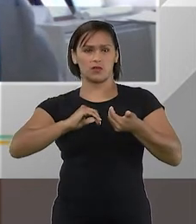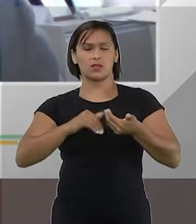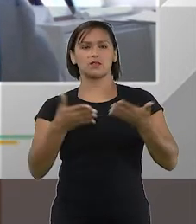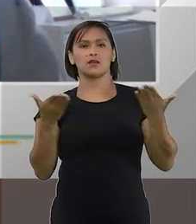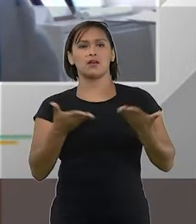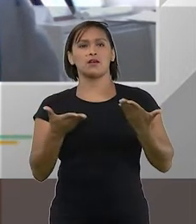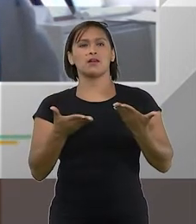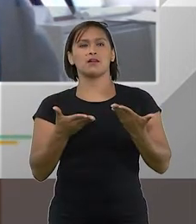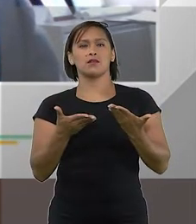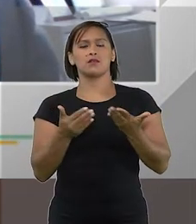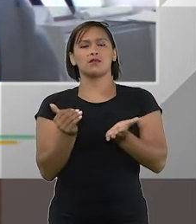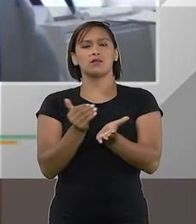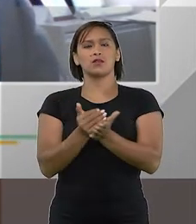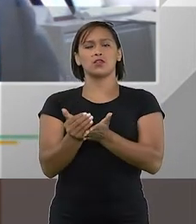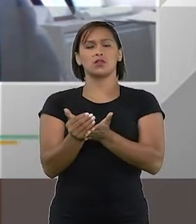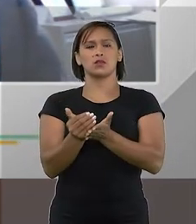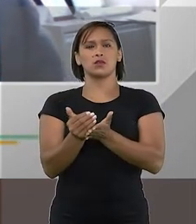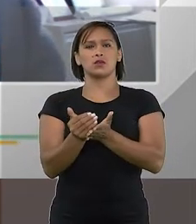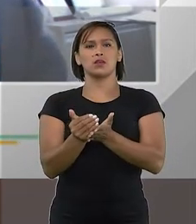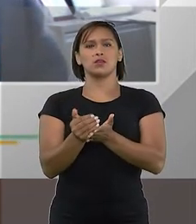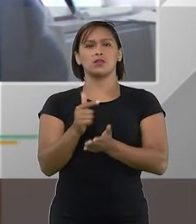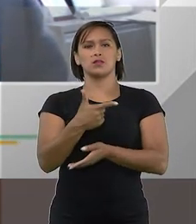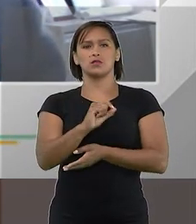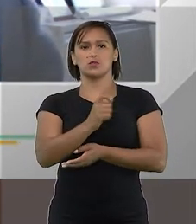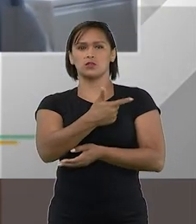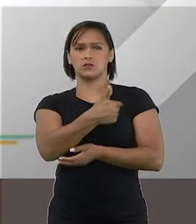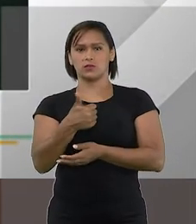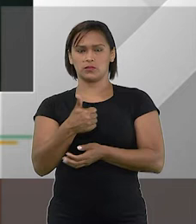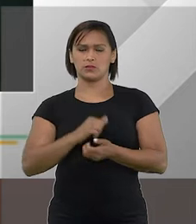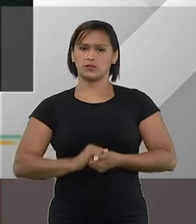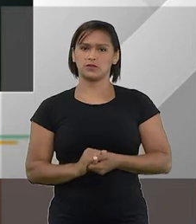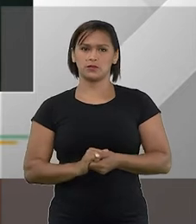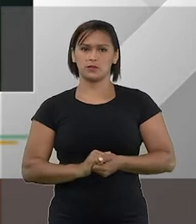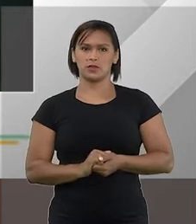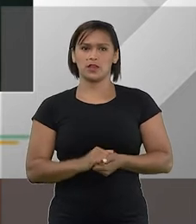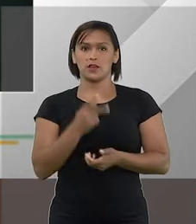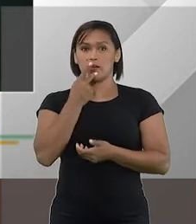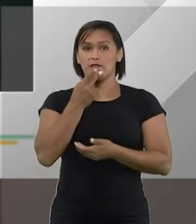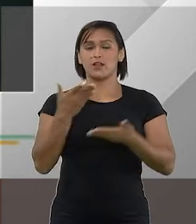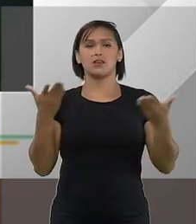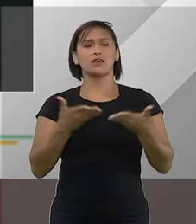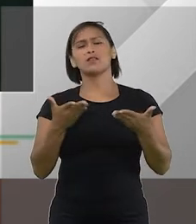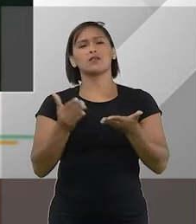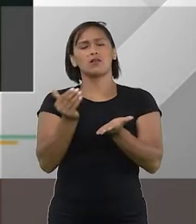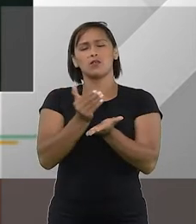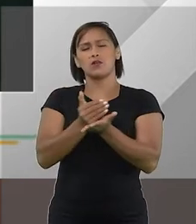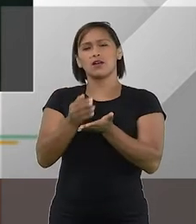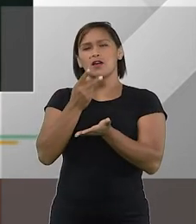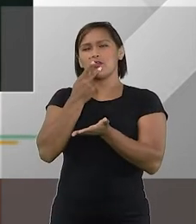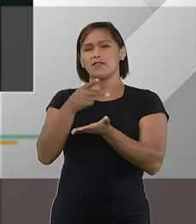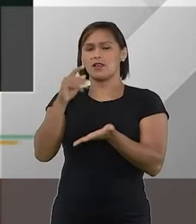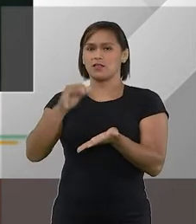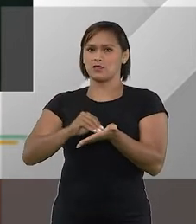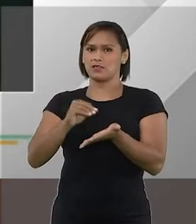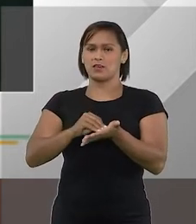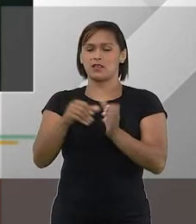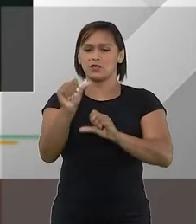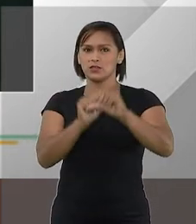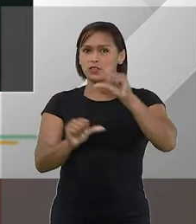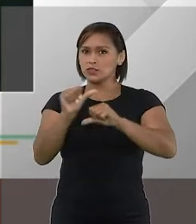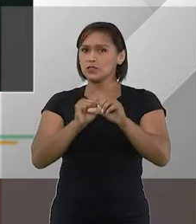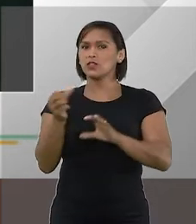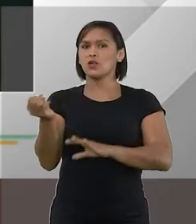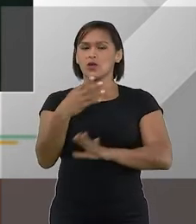Nacional agora, no início desse ano. Falando agora, passando a falar efetivamente das